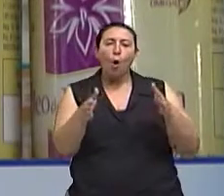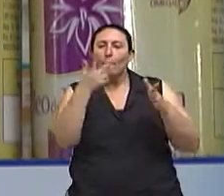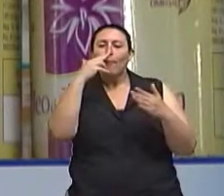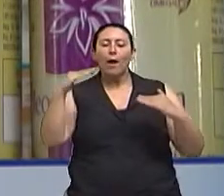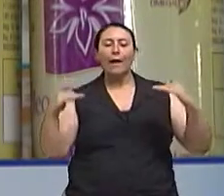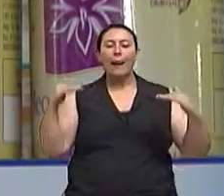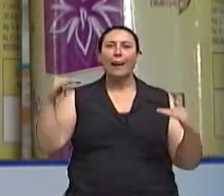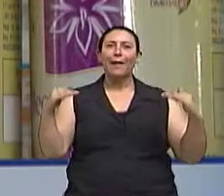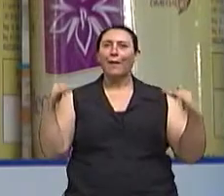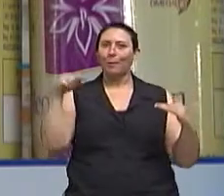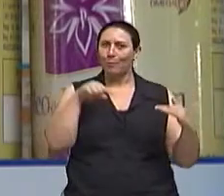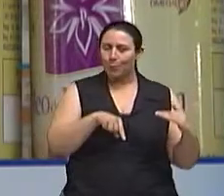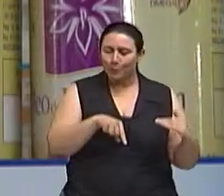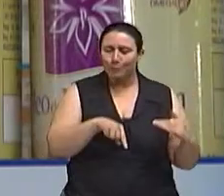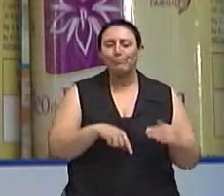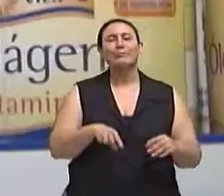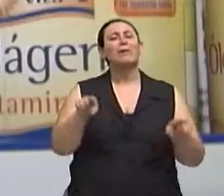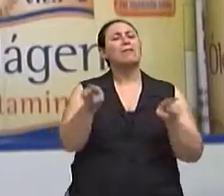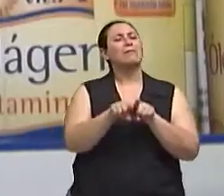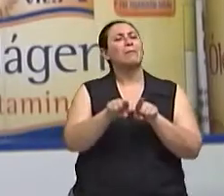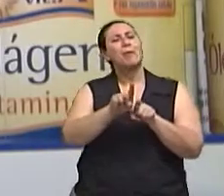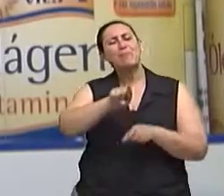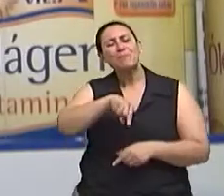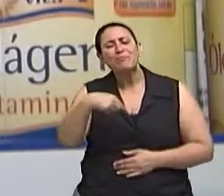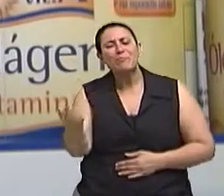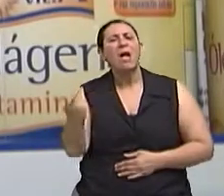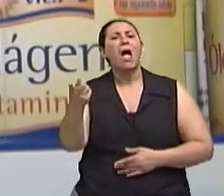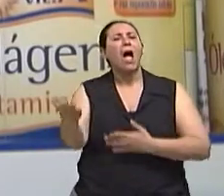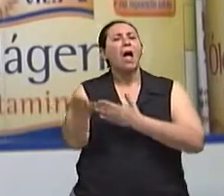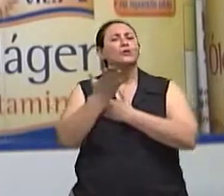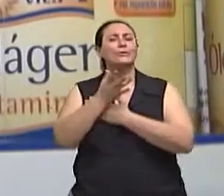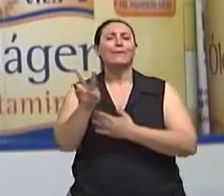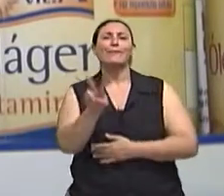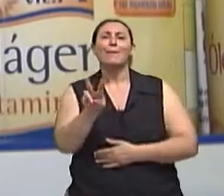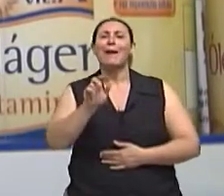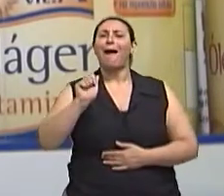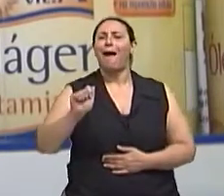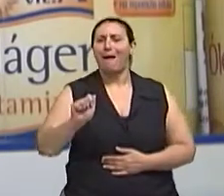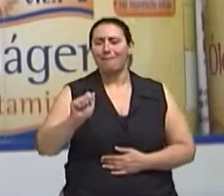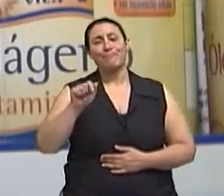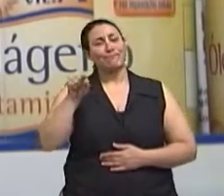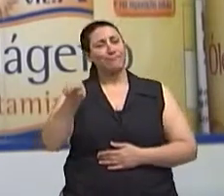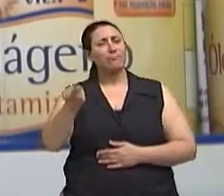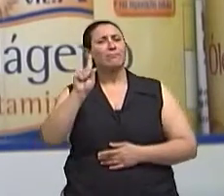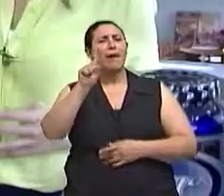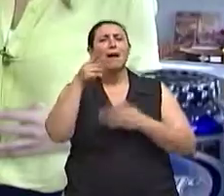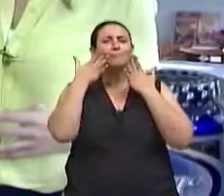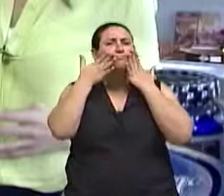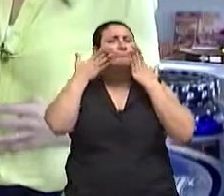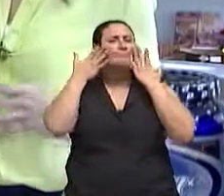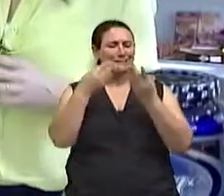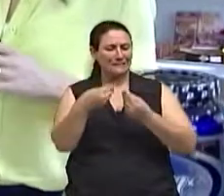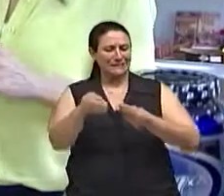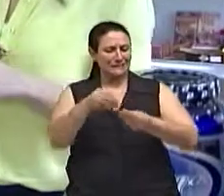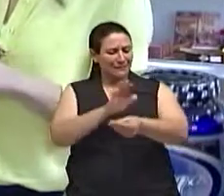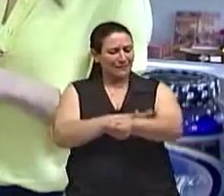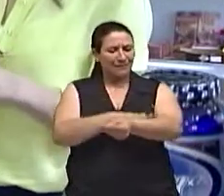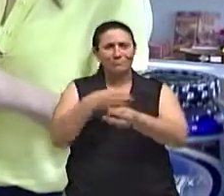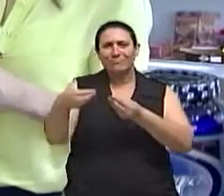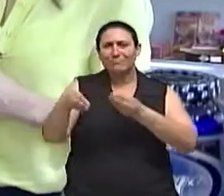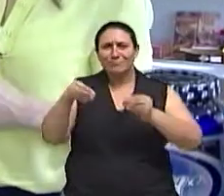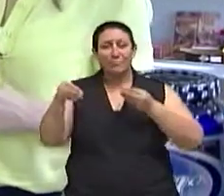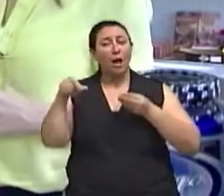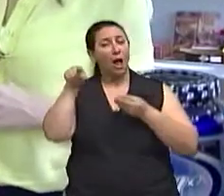colágeno associado à vitamina A para manutenção da elasticidade da pele. E a